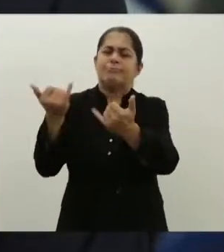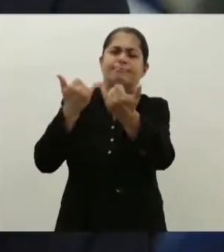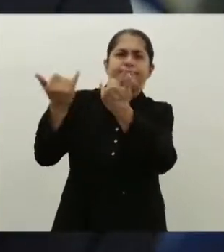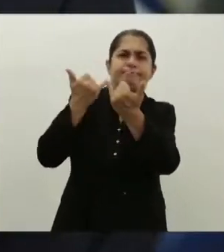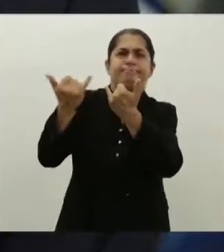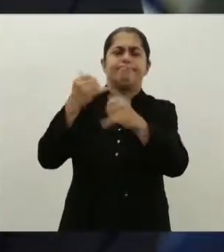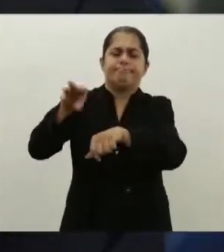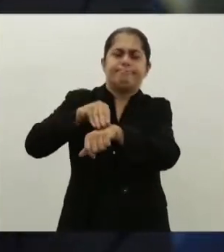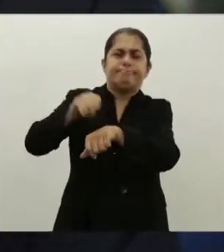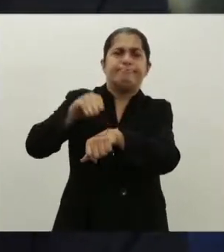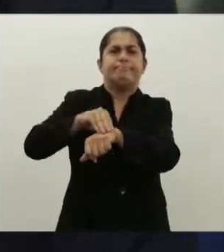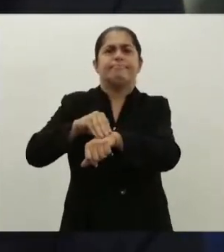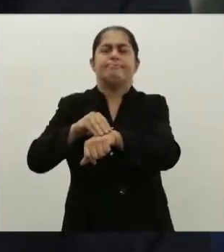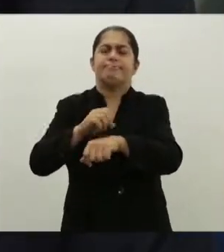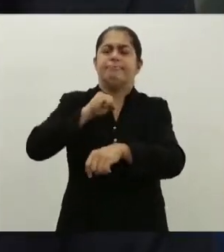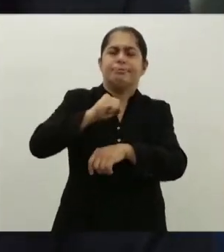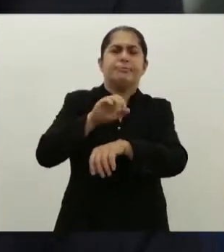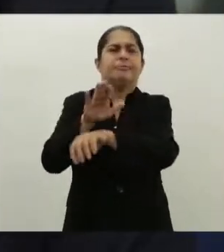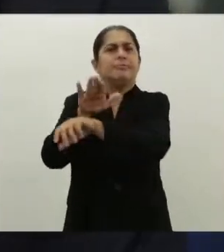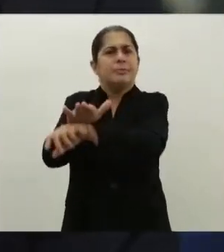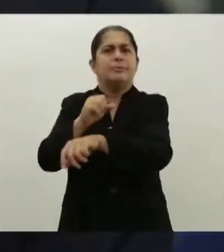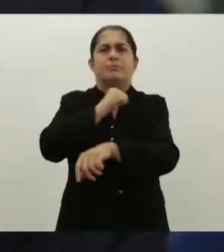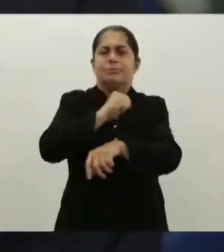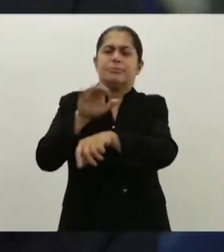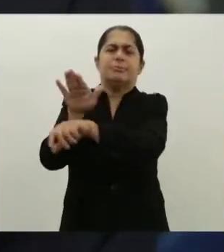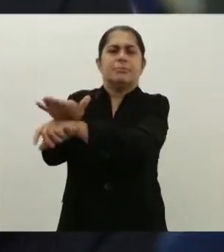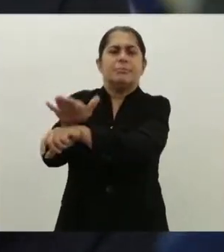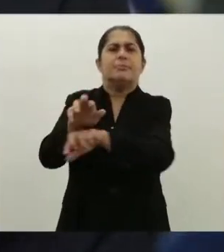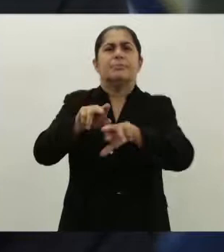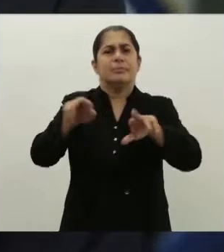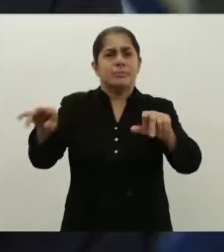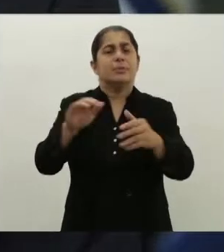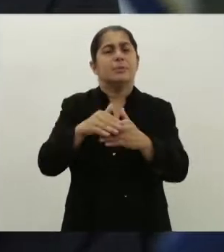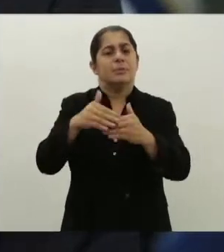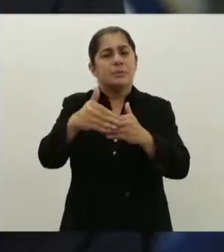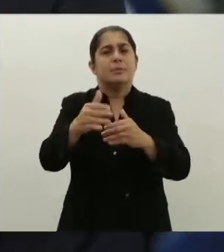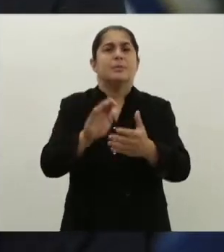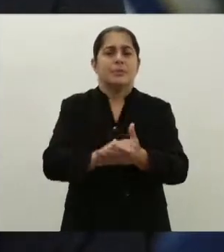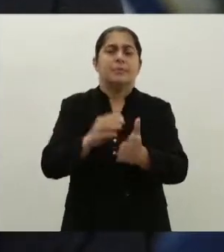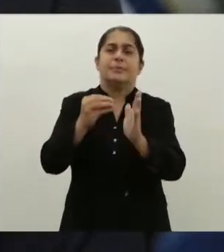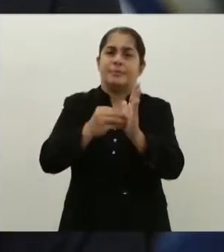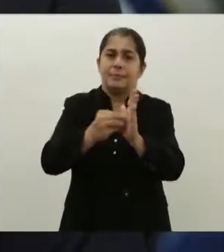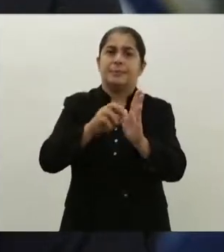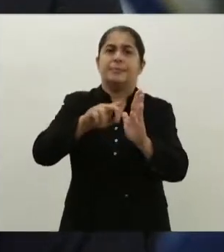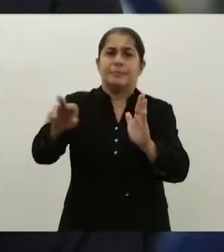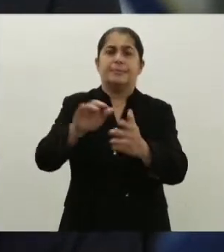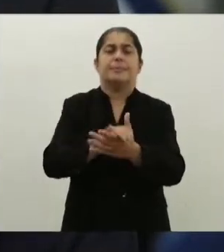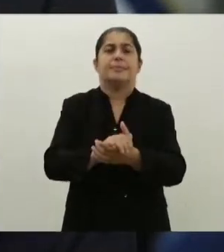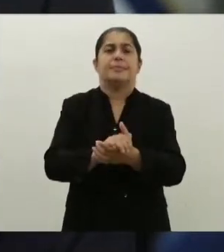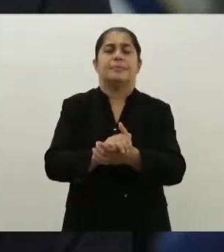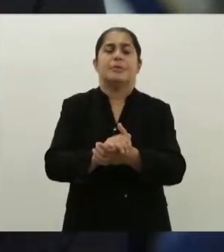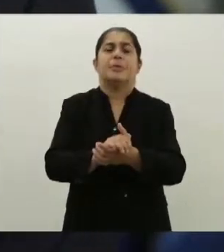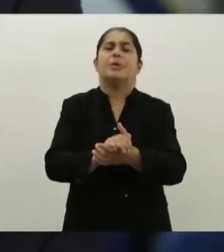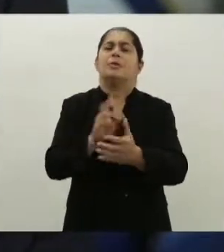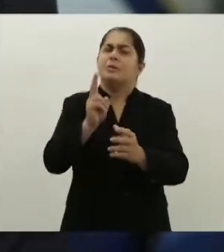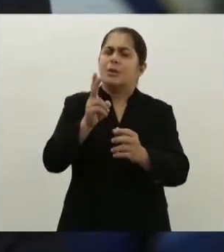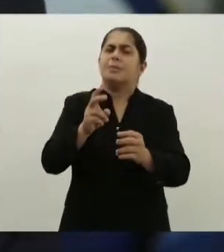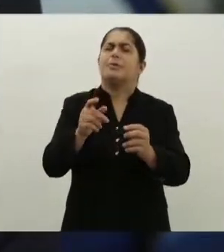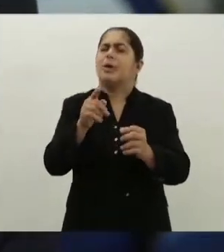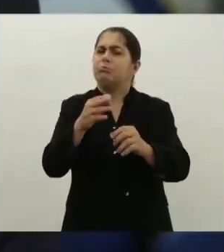sede lá no Ministério Público, mas nós consideramos que isso não basta. Nós, por isso mesmo,